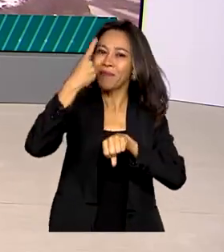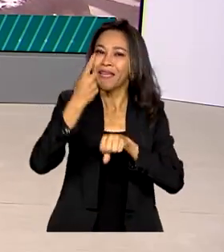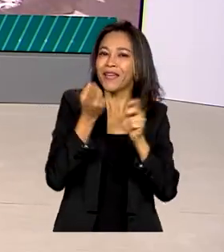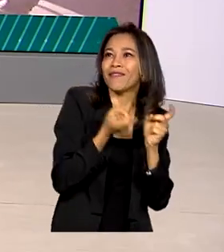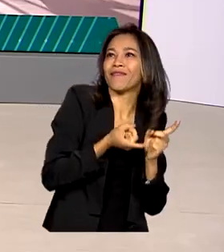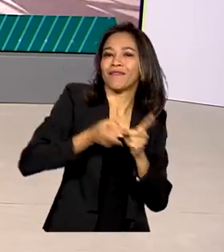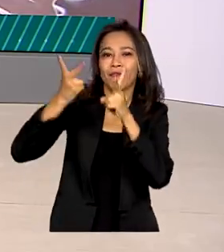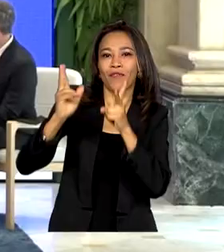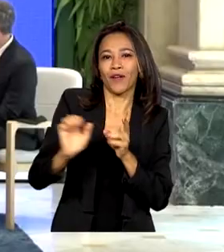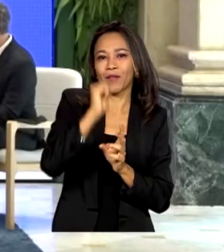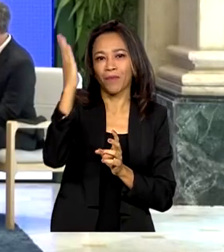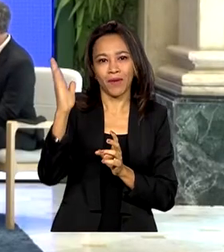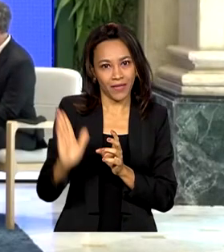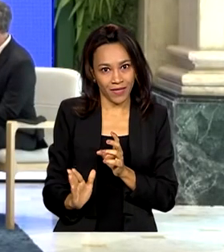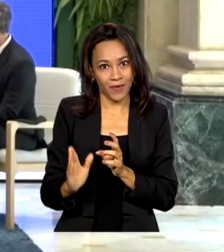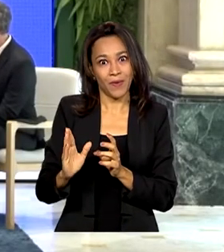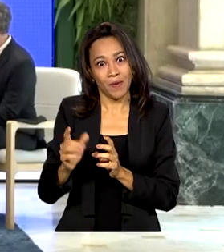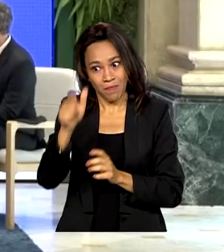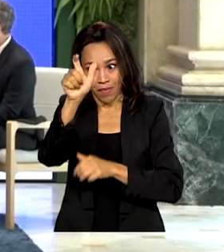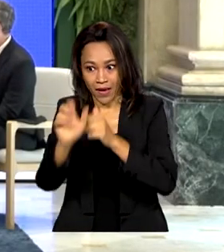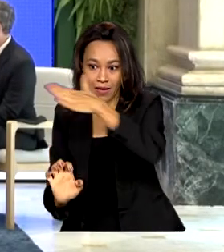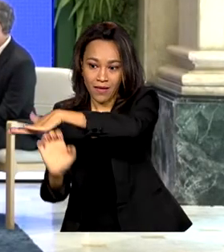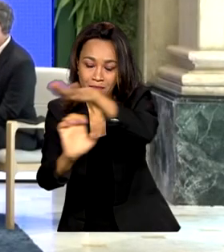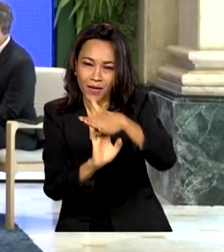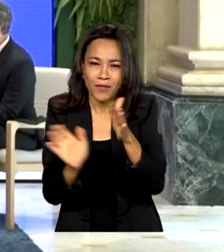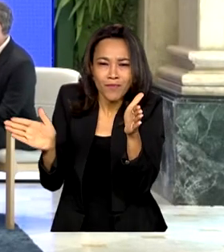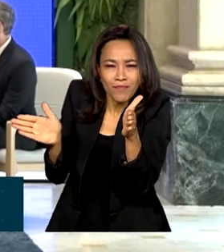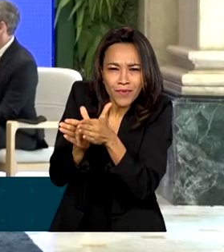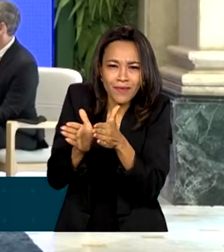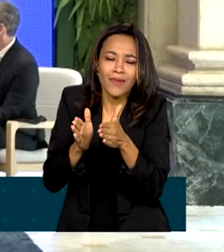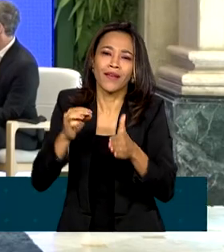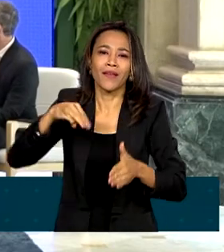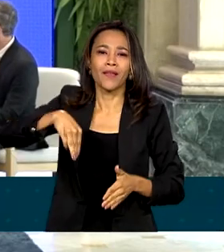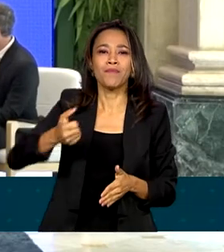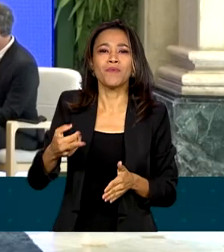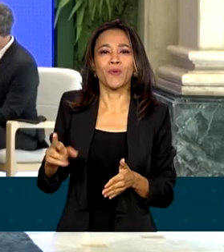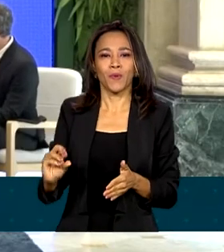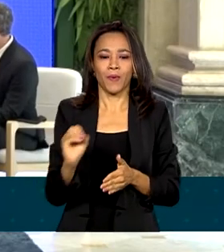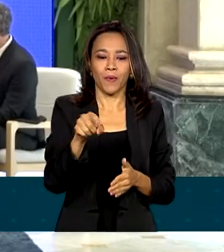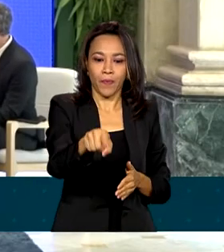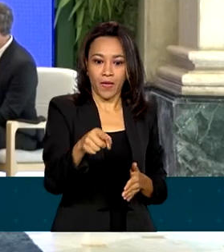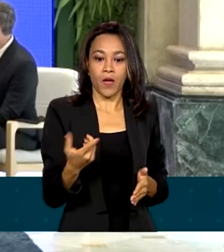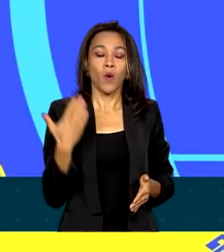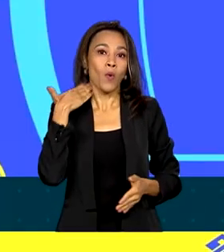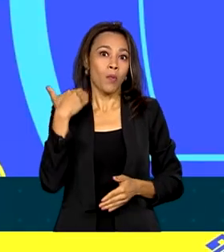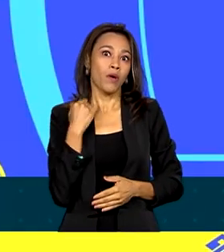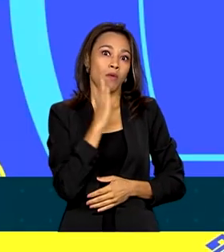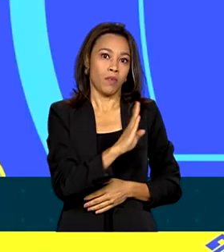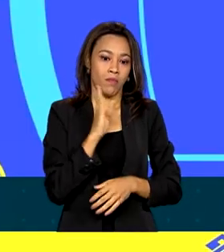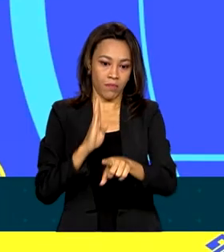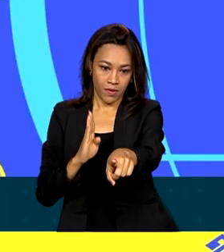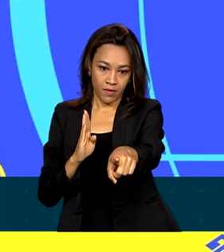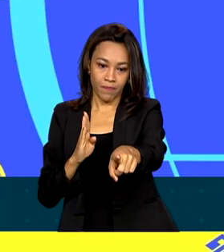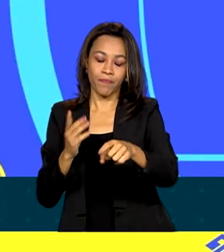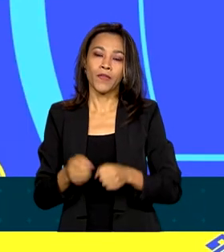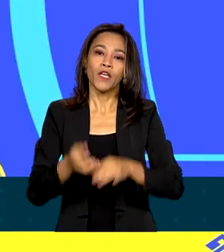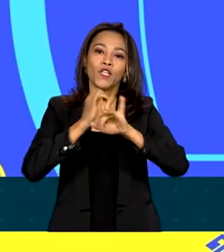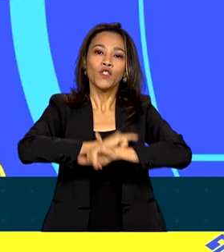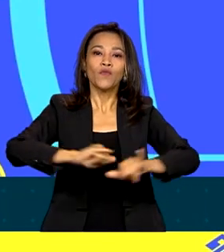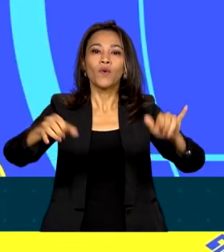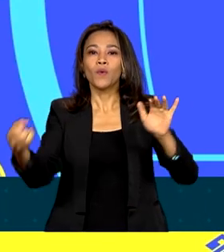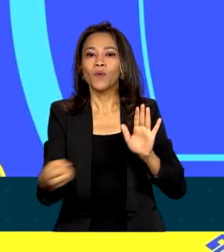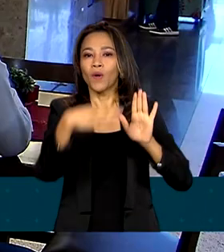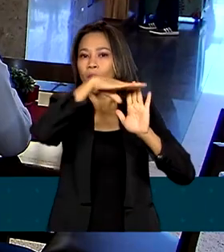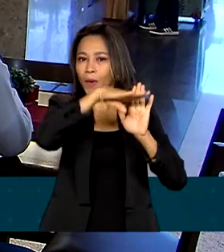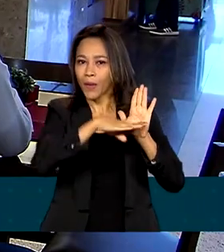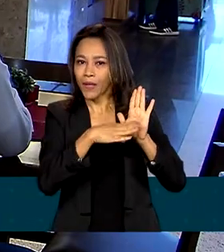pequenos empresários. Em cerimônia transmitida ao vivo pela internet, o Banco do Brasil lançou o programa Primeira